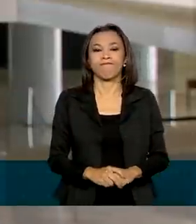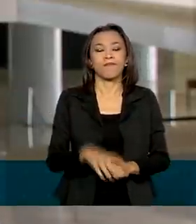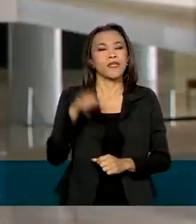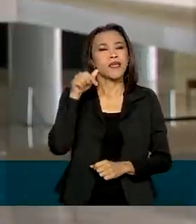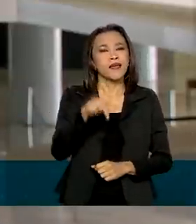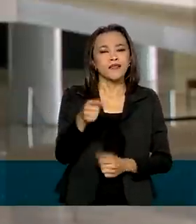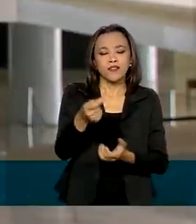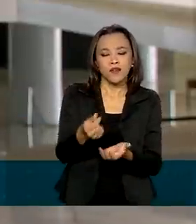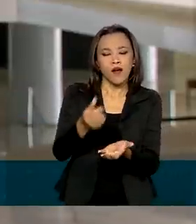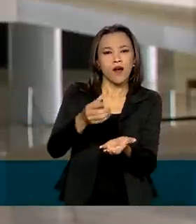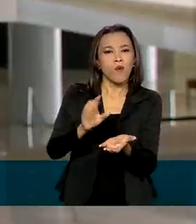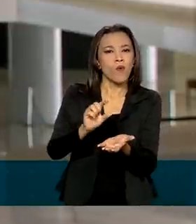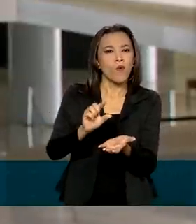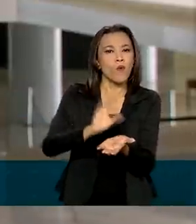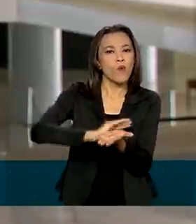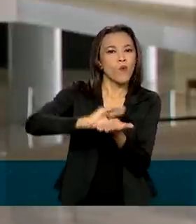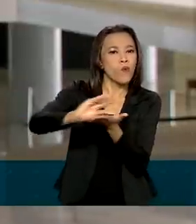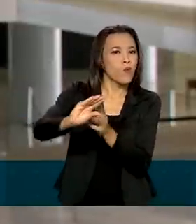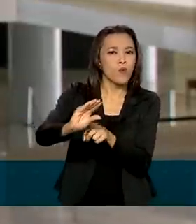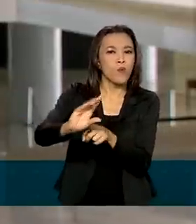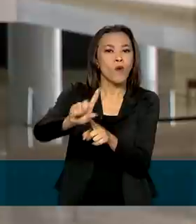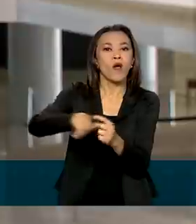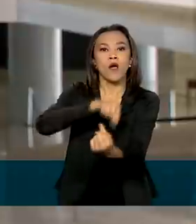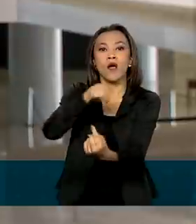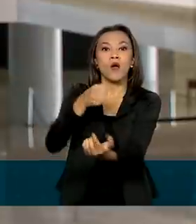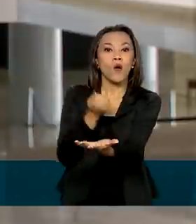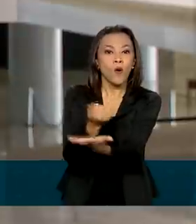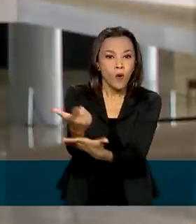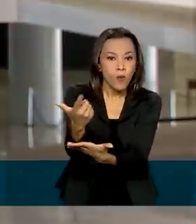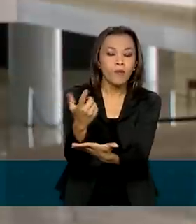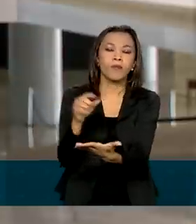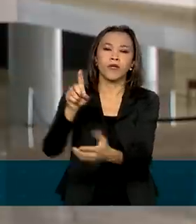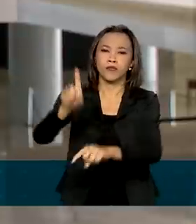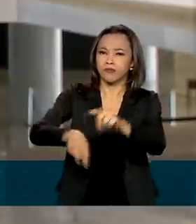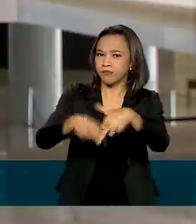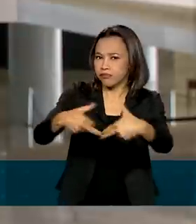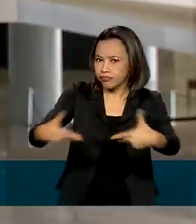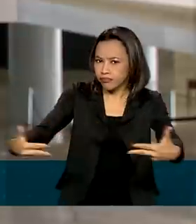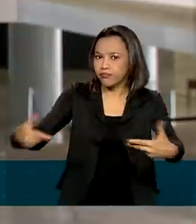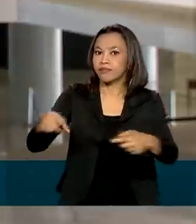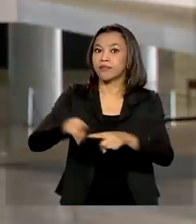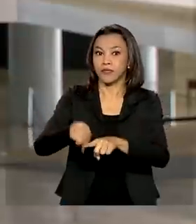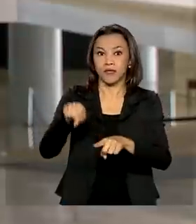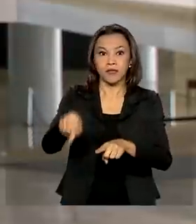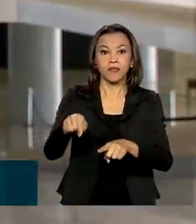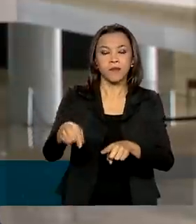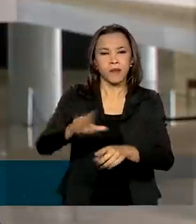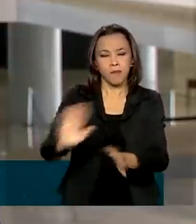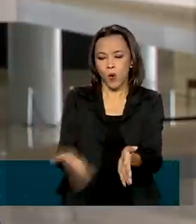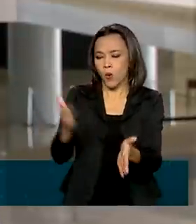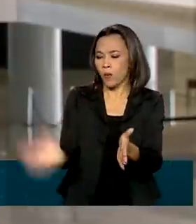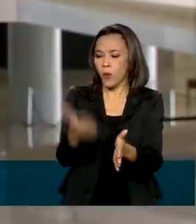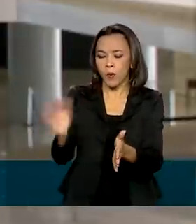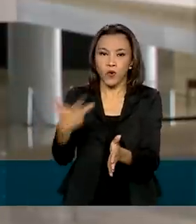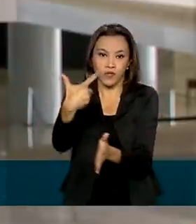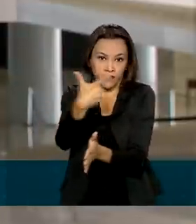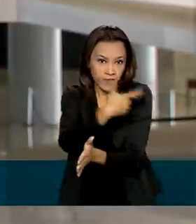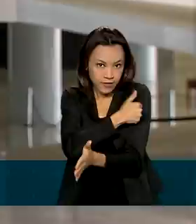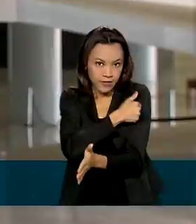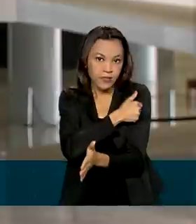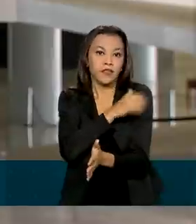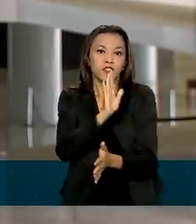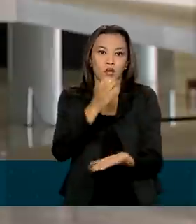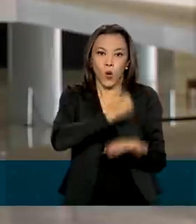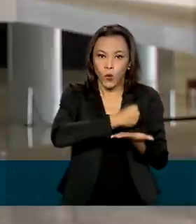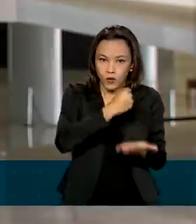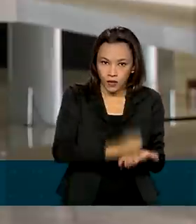recurso será destinado à compra de tecnologia e também da produção das vacinas, conforme contrato entre a